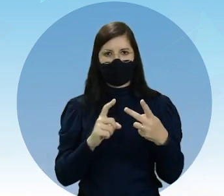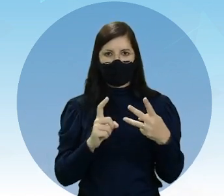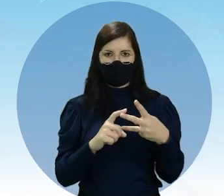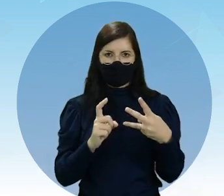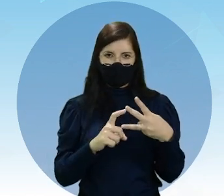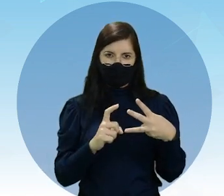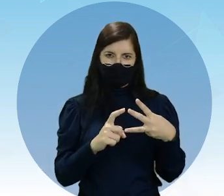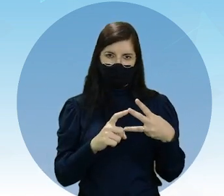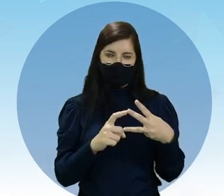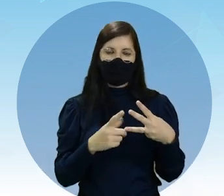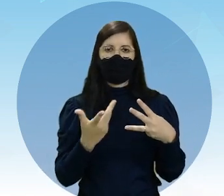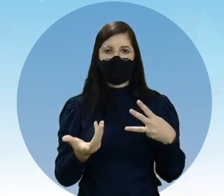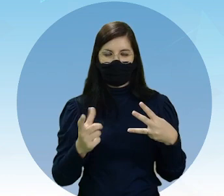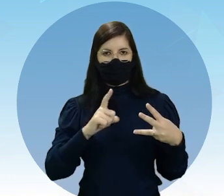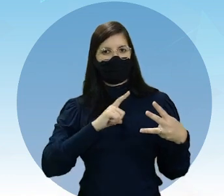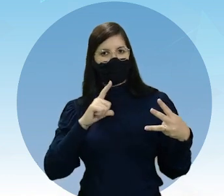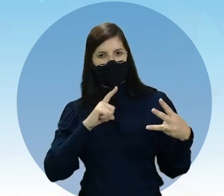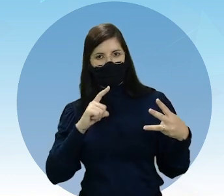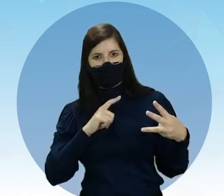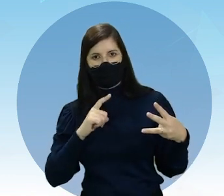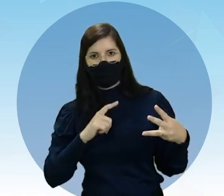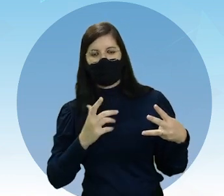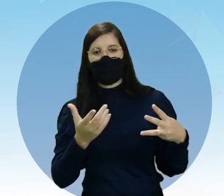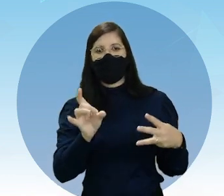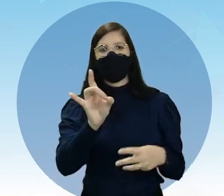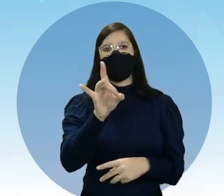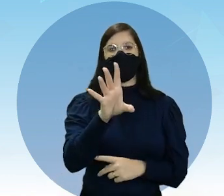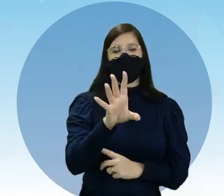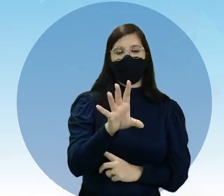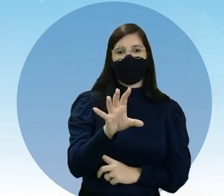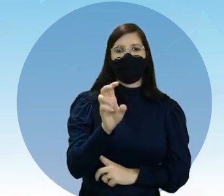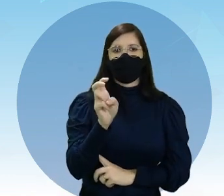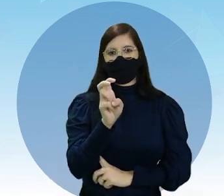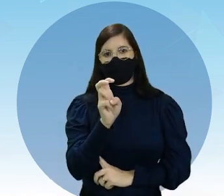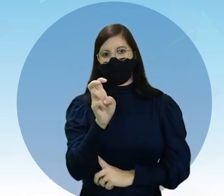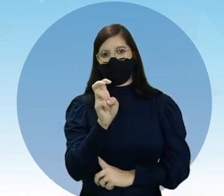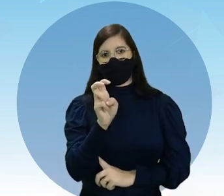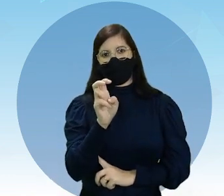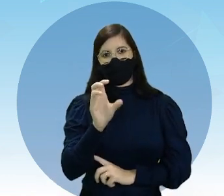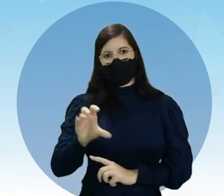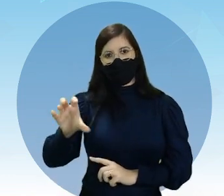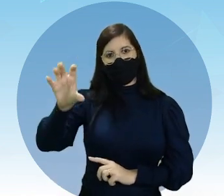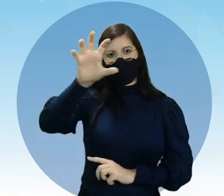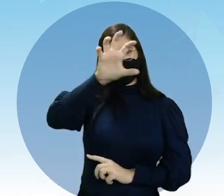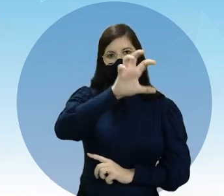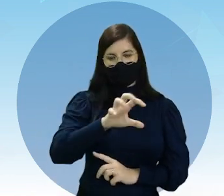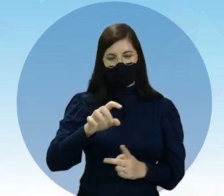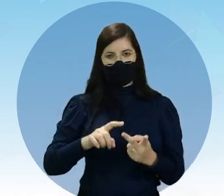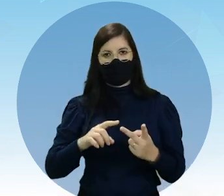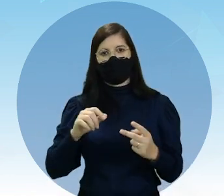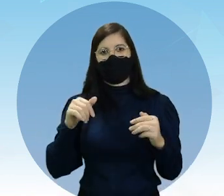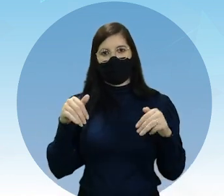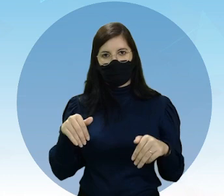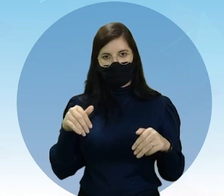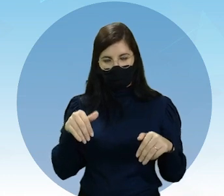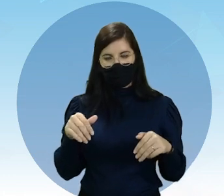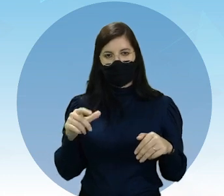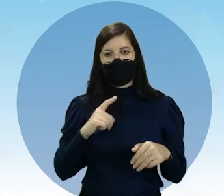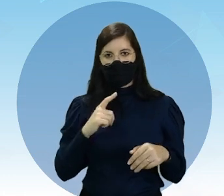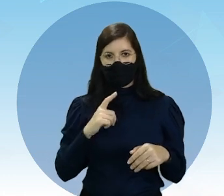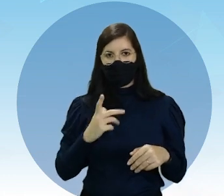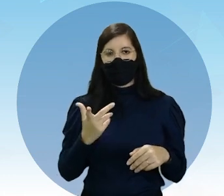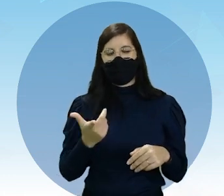considerar a existência de apenas cinco continentes. A Antártica, no caso